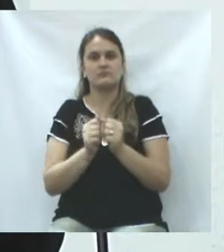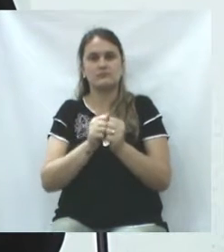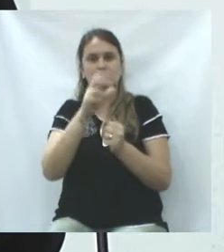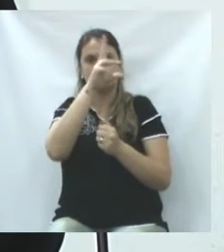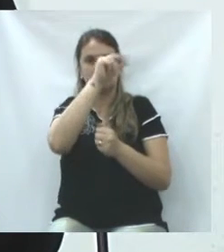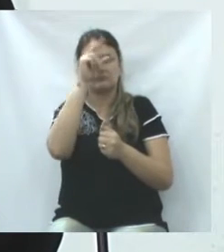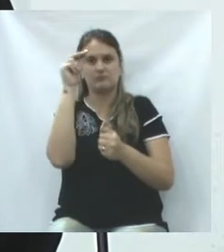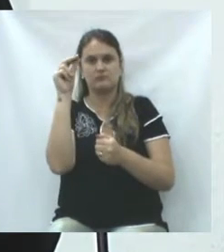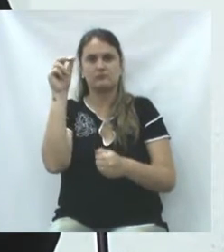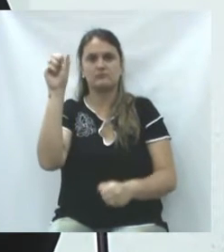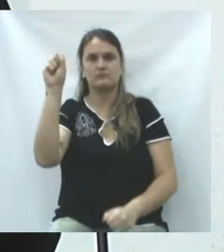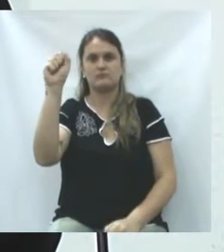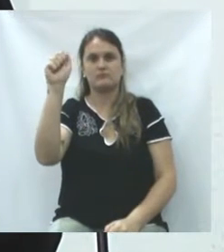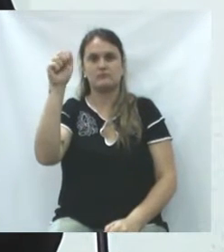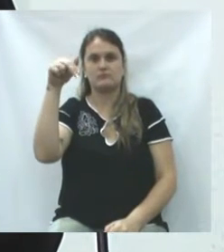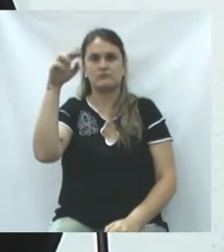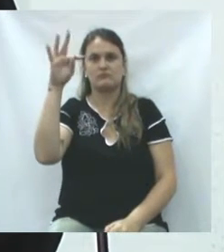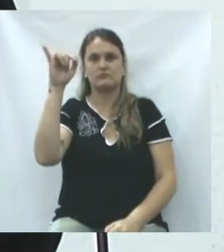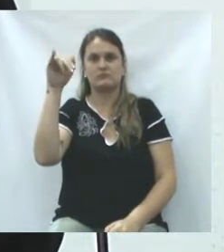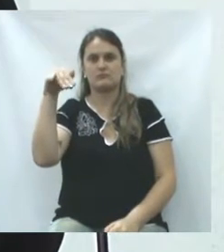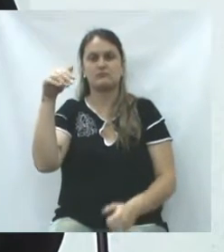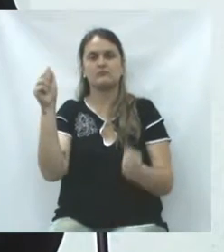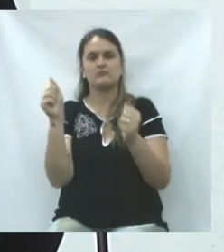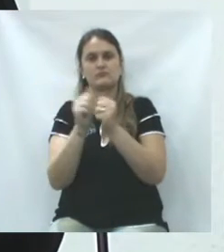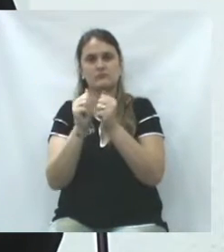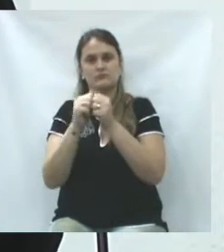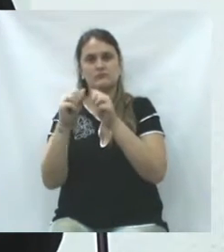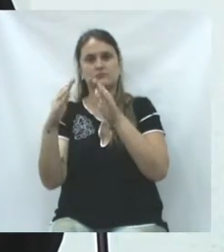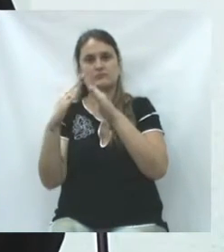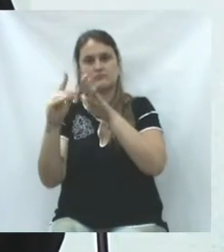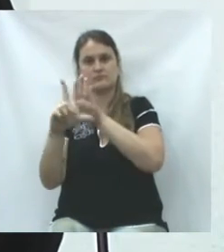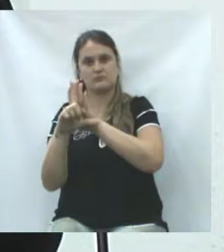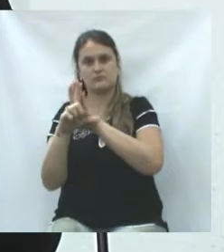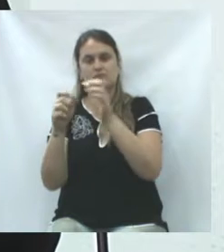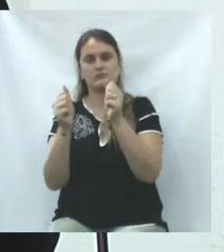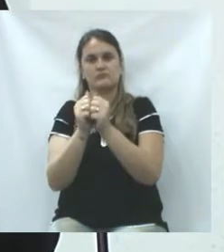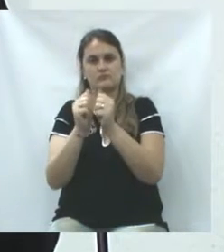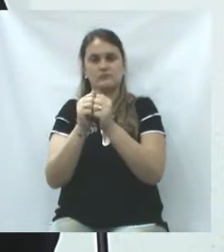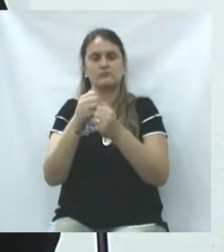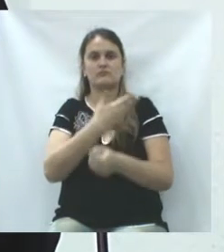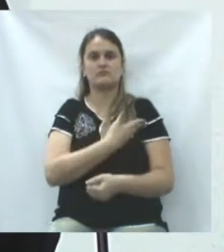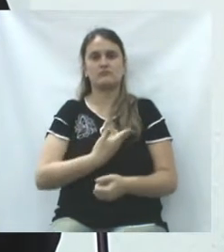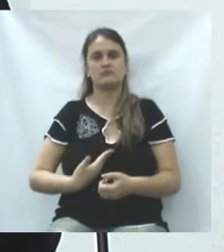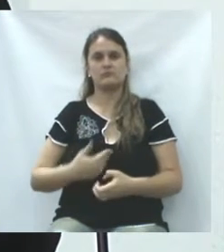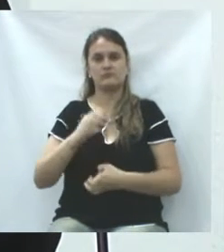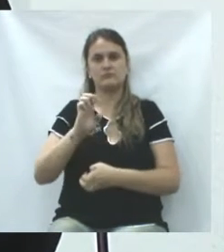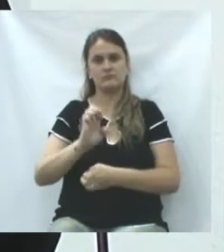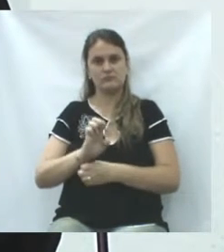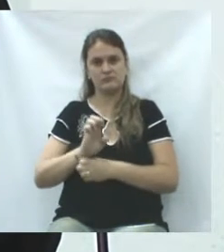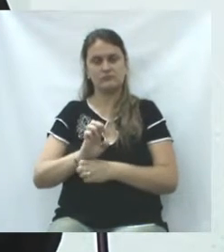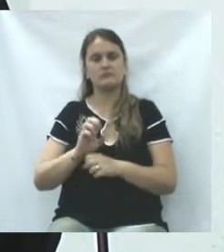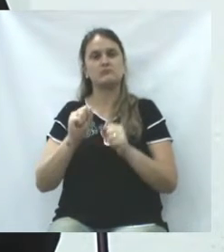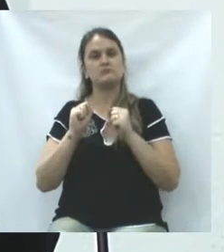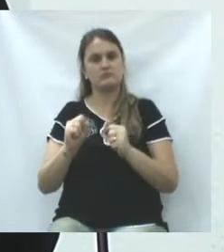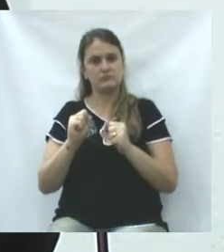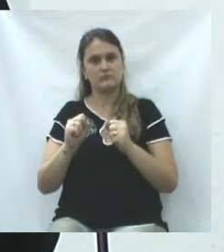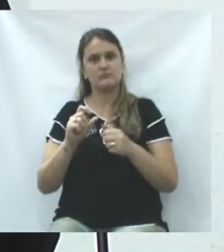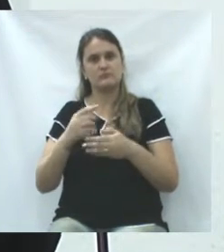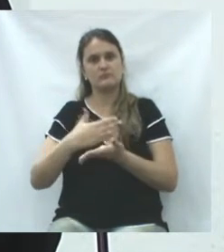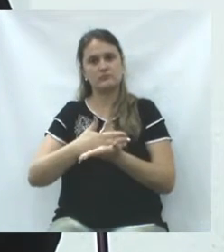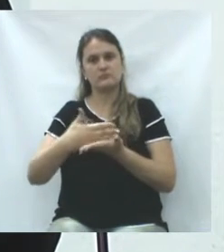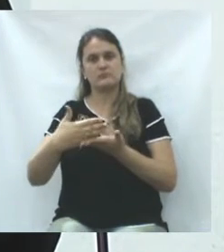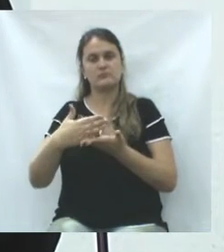junto com o prefeito Santim, junto com essa Casa de Leis, junto a Casa Civil, junto ao governo do Estado do Paraná, para viabilizarmos,